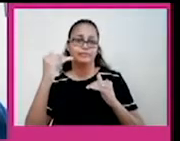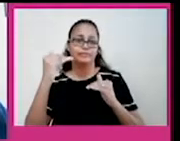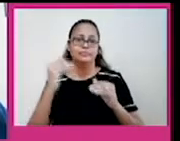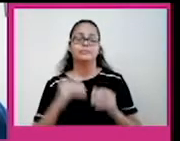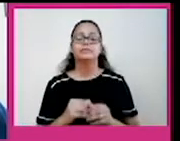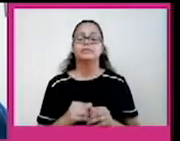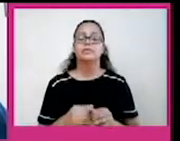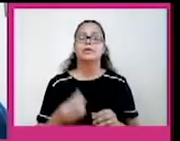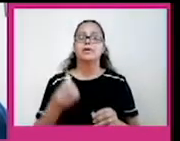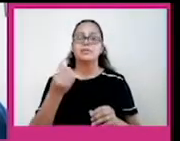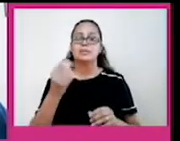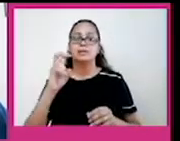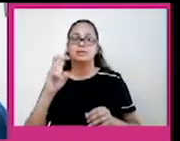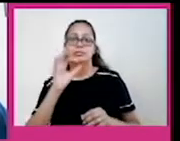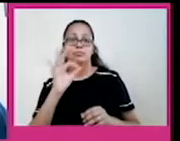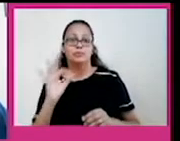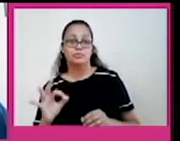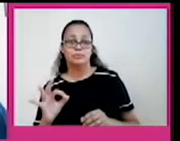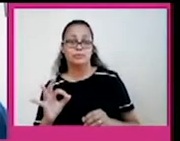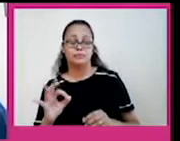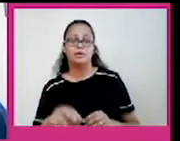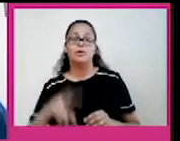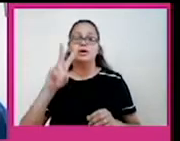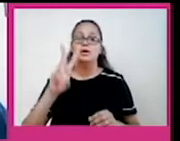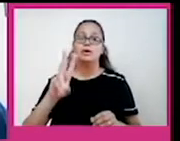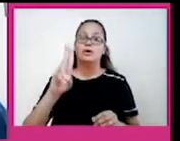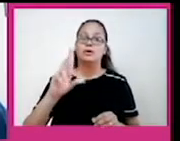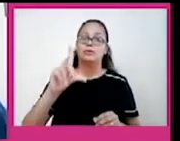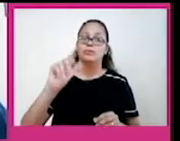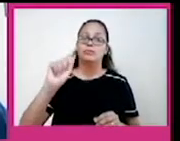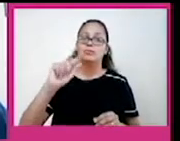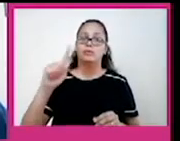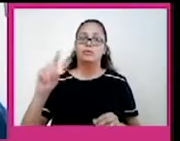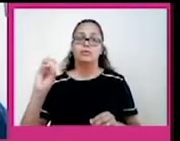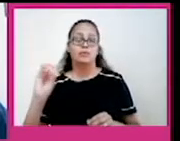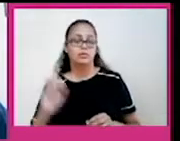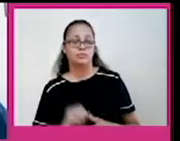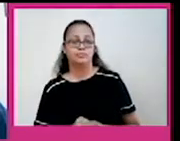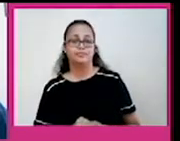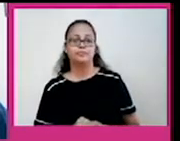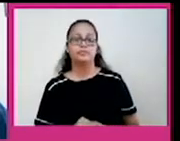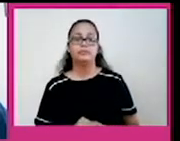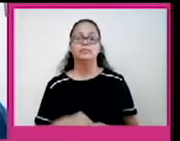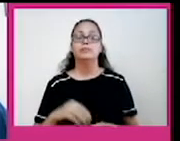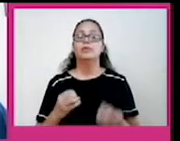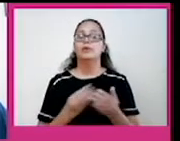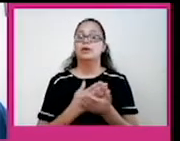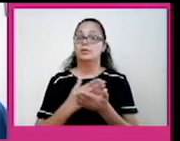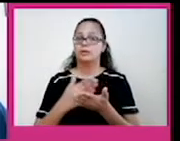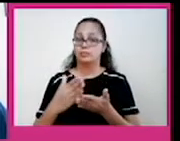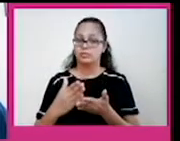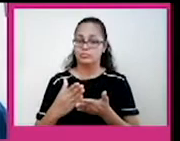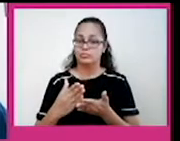dando origem a 65% dos vulcões do planeta. O choque entre a placa sul-americana e a placa de Nazca originou a cordilheira dos Andes.